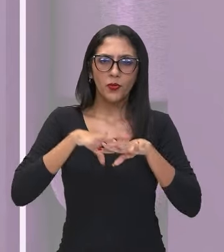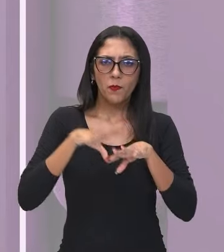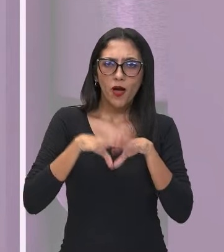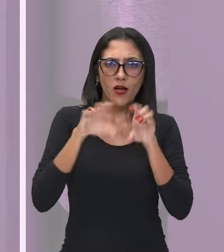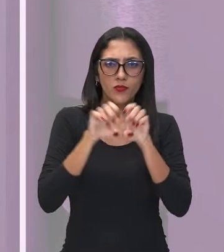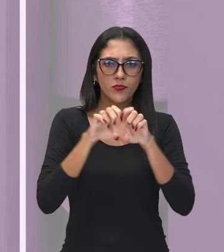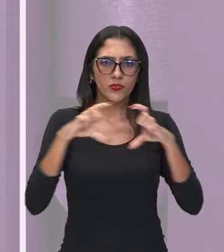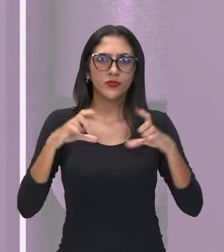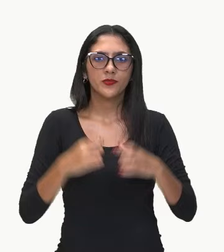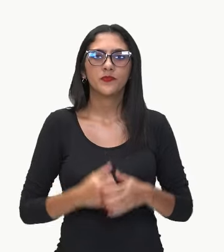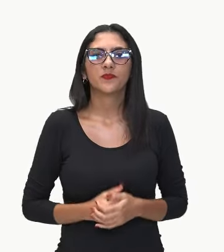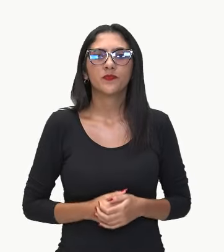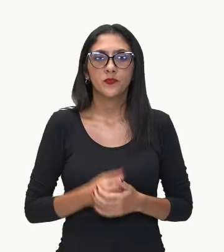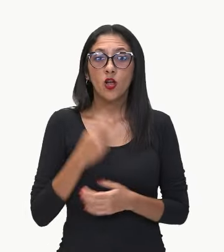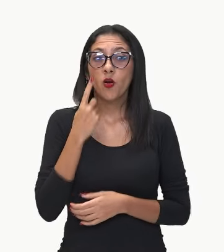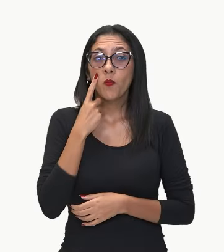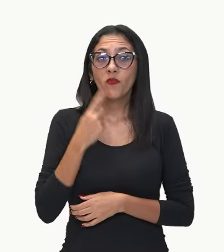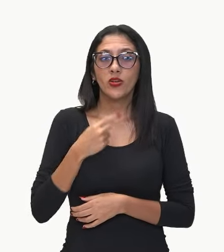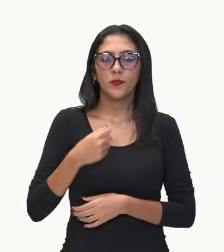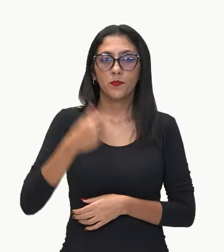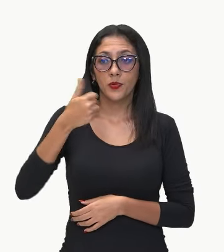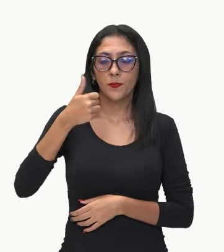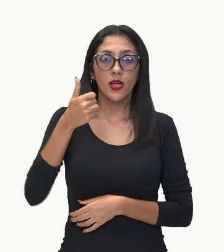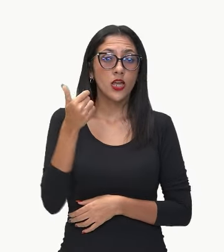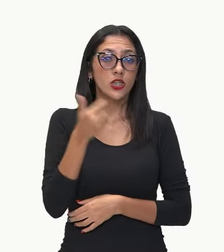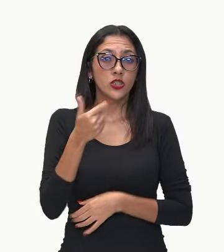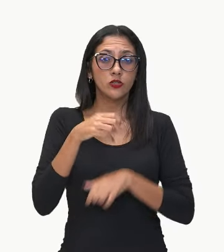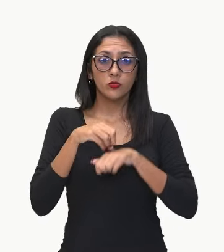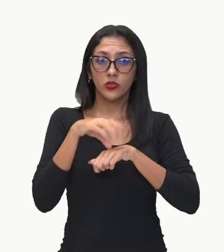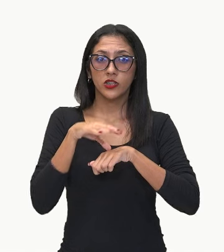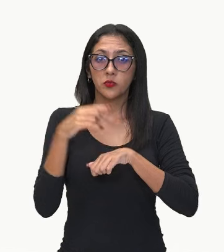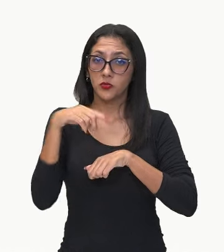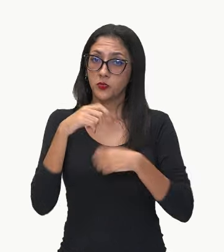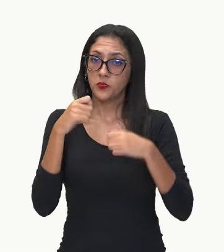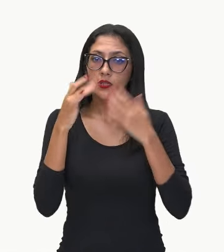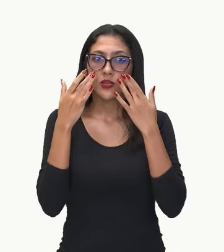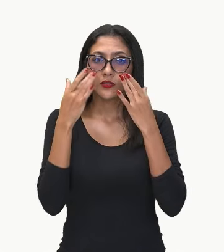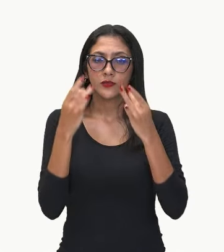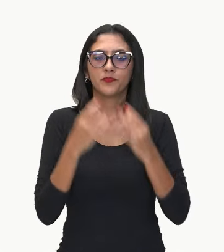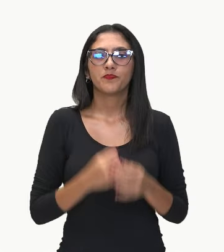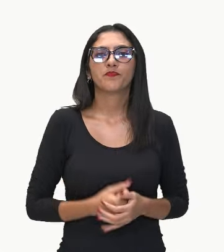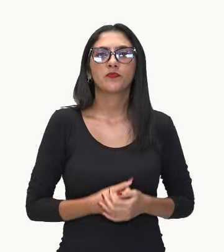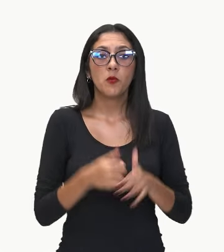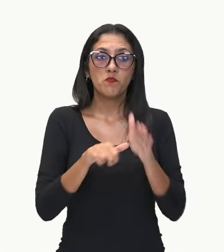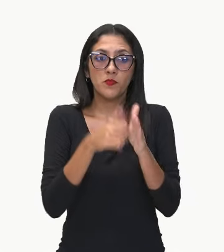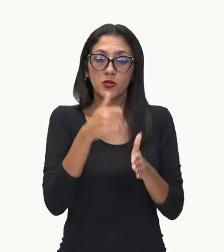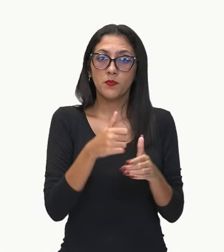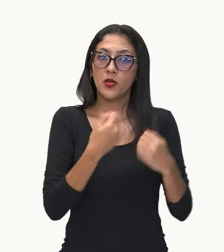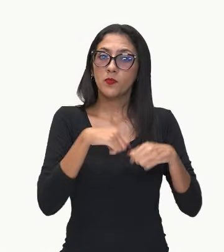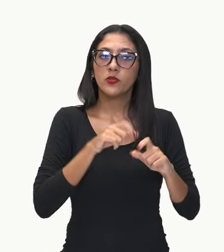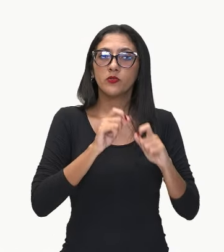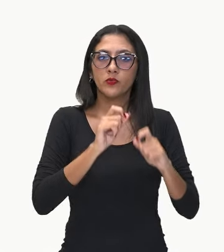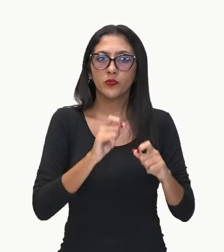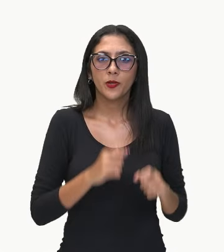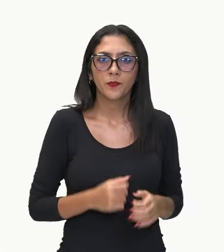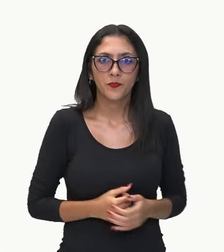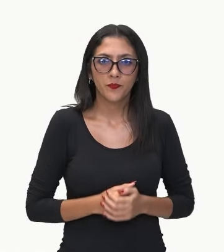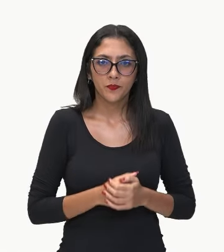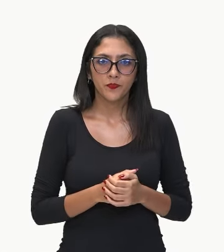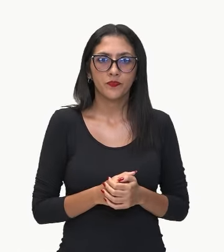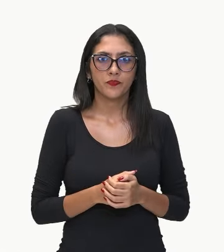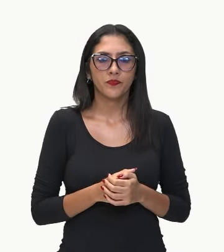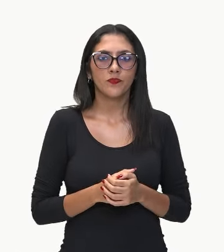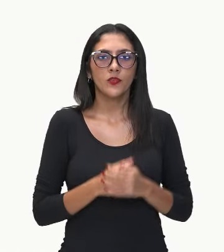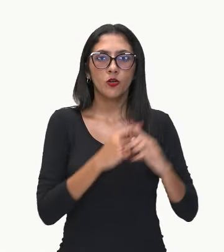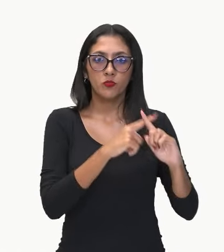observe aí essas duas observações que eu trouxe para você. Efetuamos, primeiramente, as multiplicações e